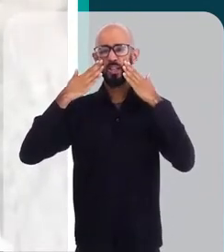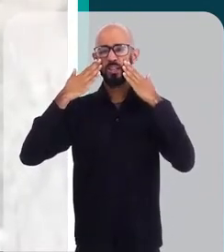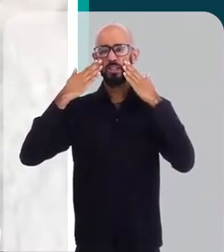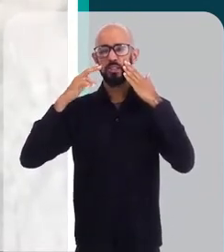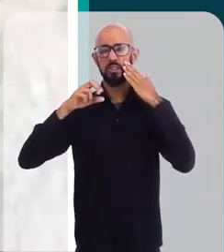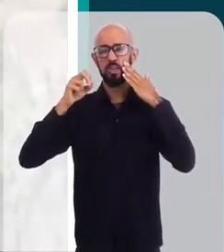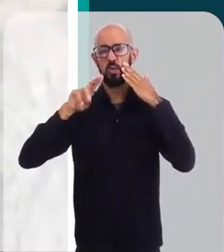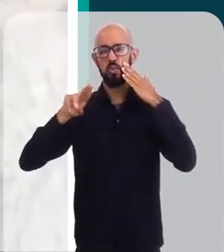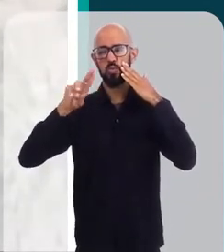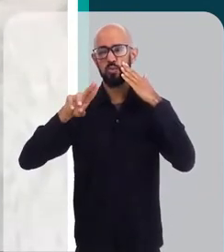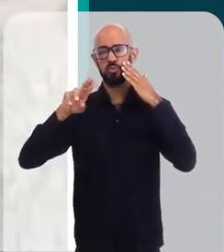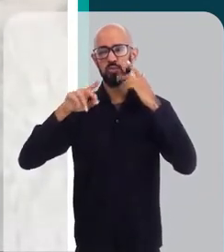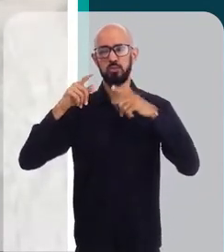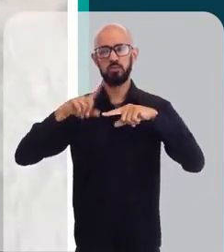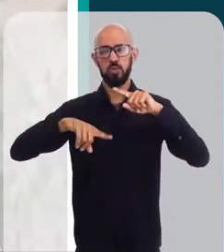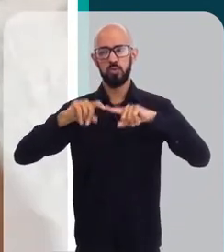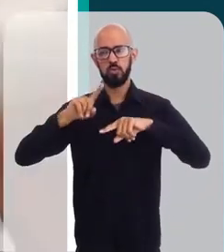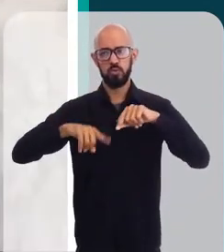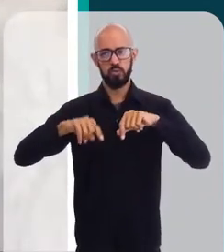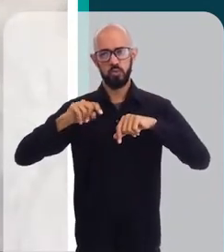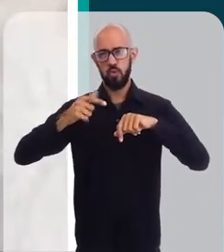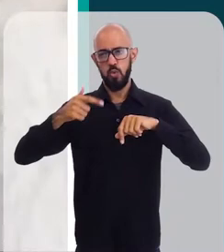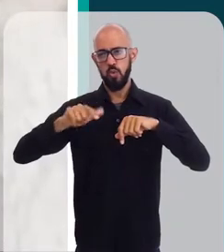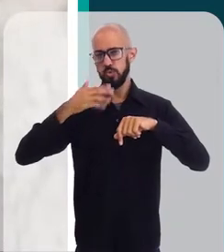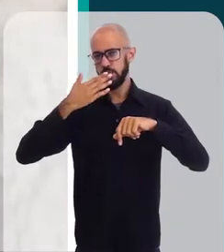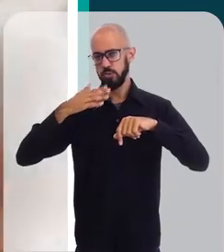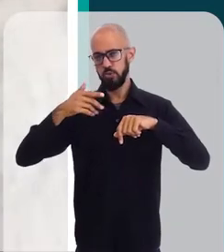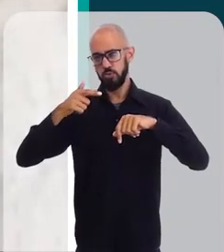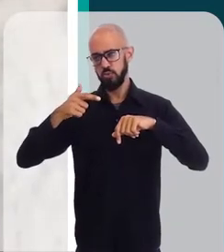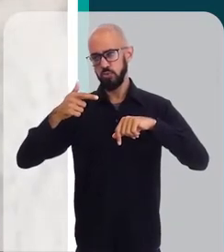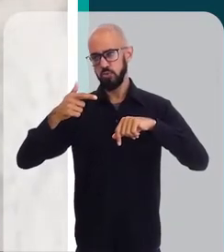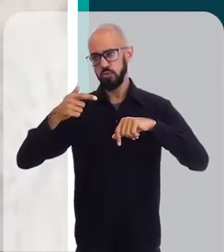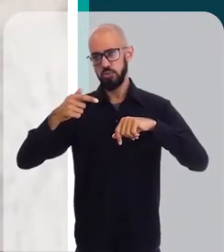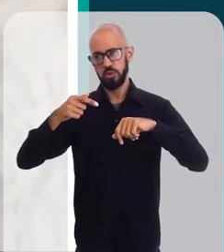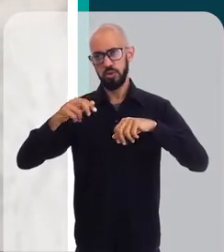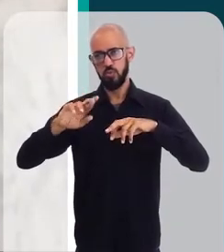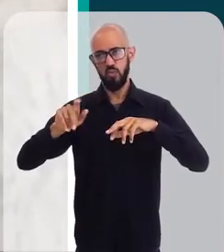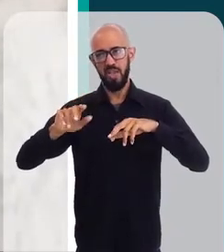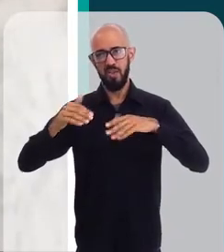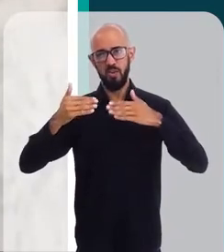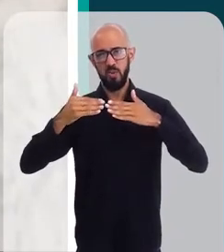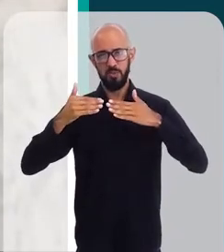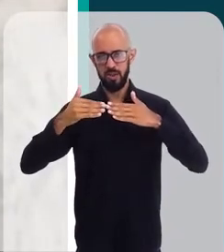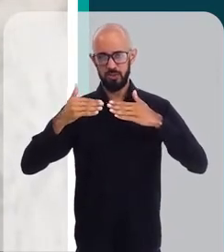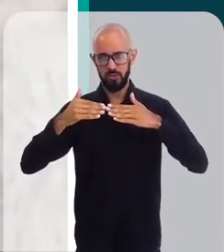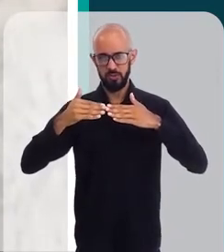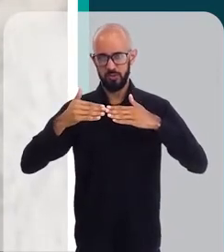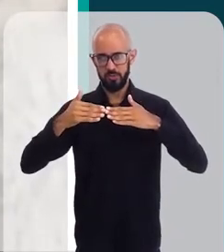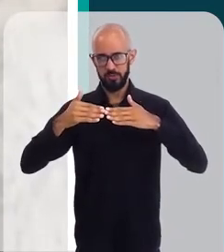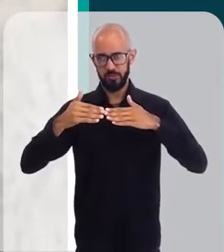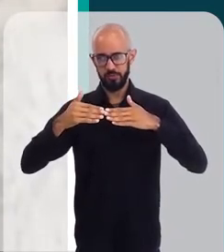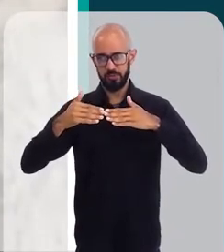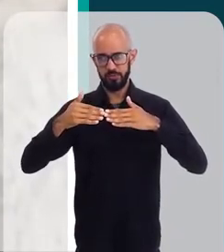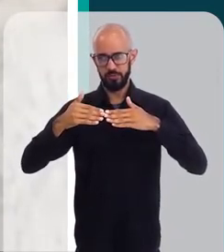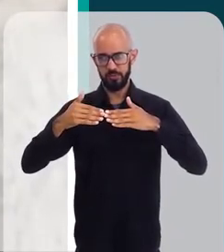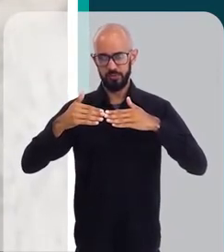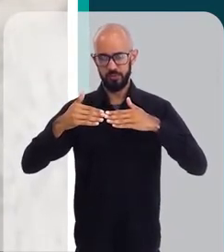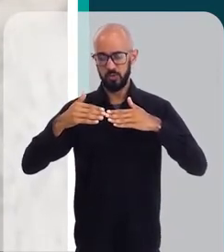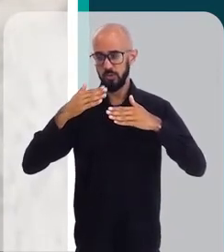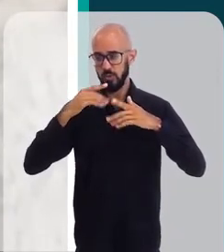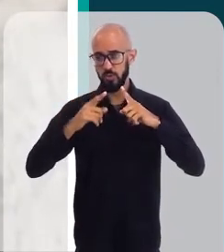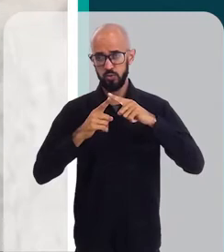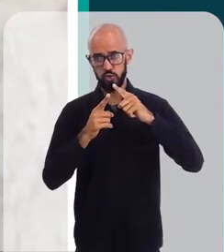usando produtos, seja filtro, seja qualquer outro tipo de produto na minha pele que não é compatível com o